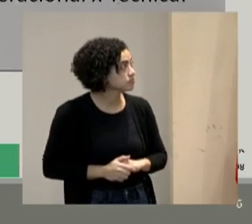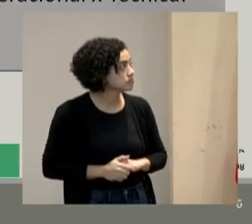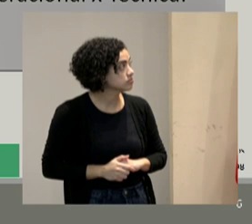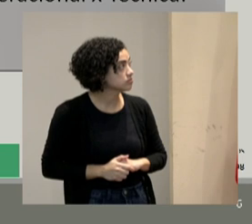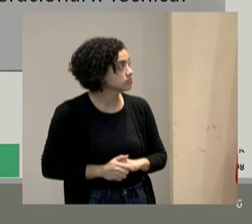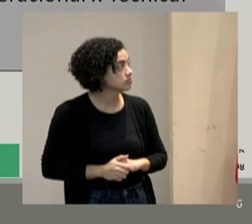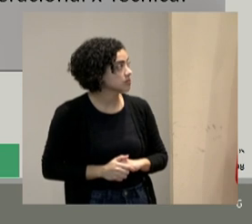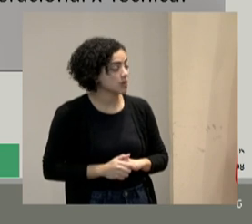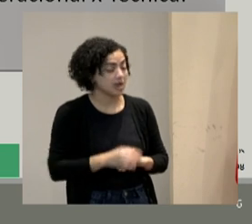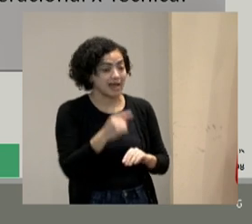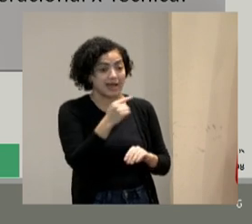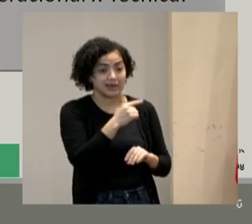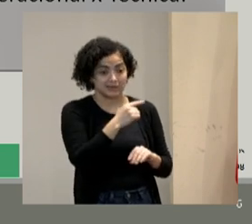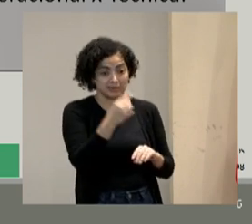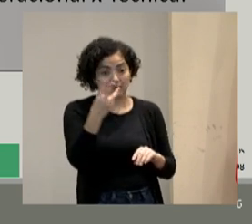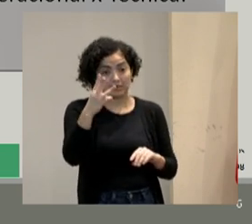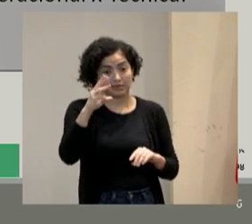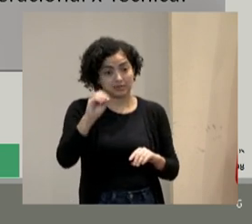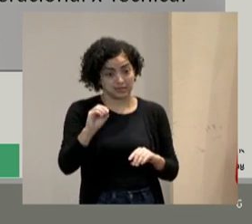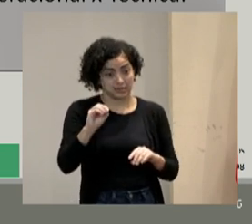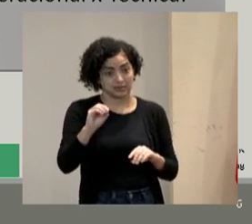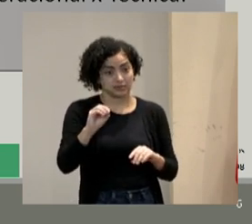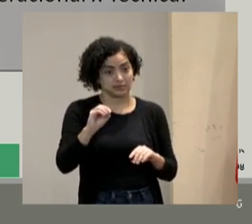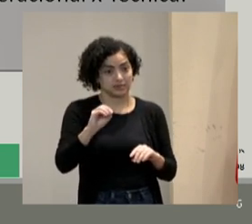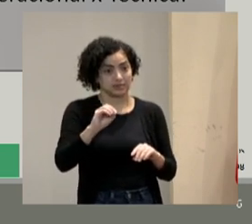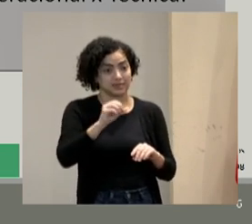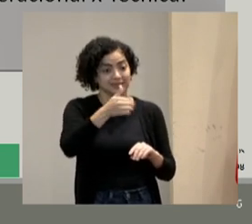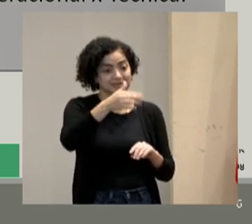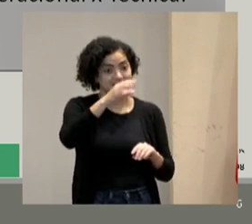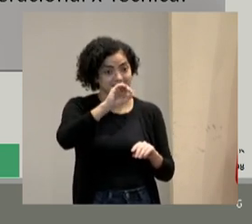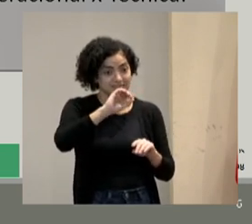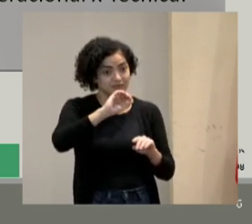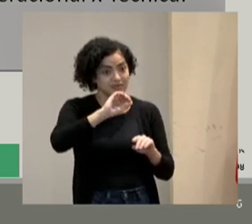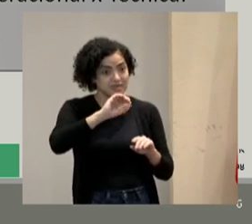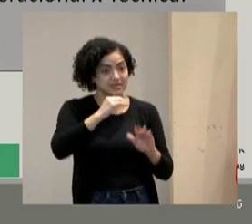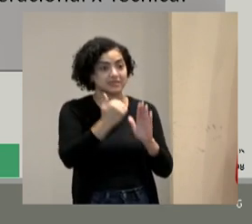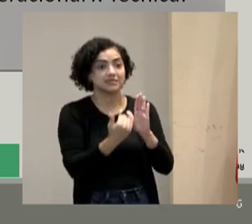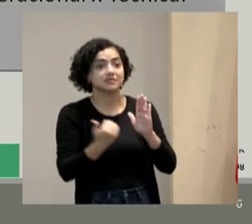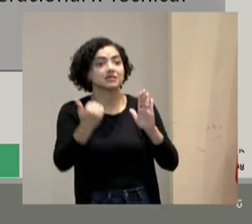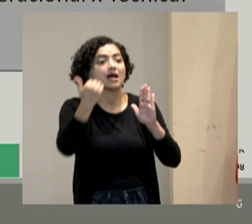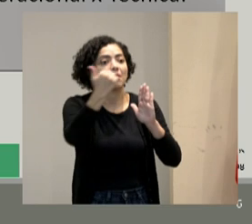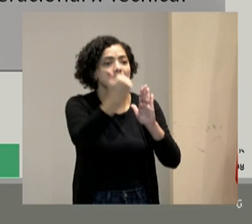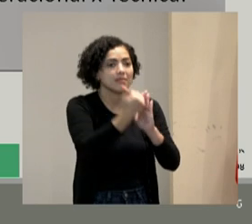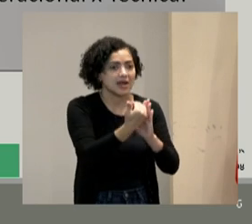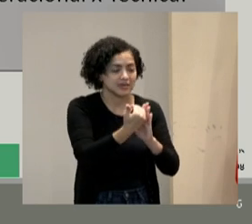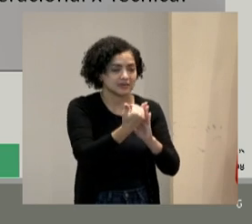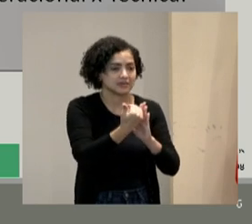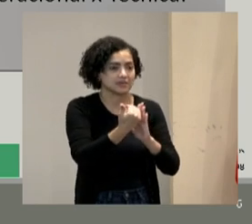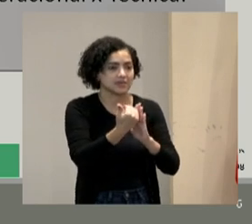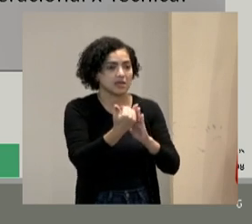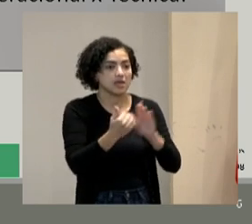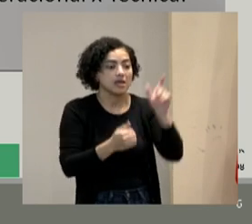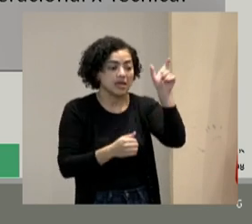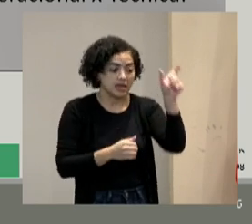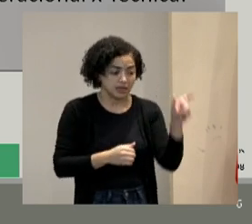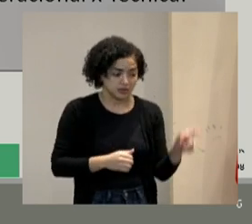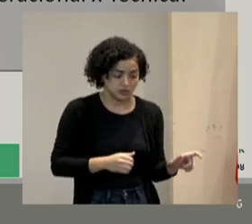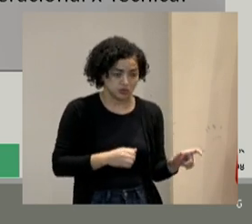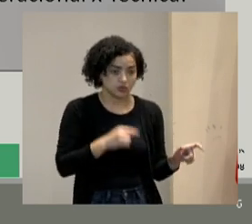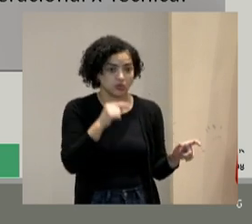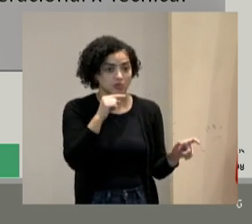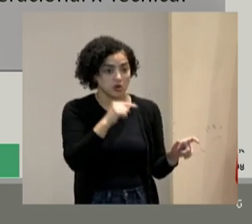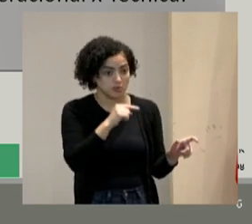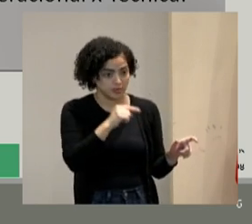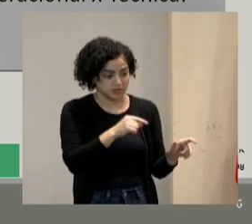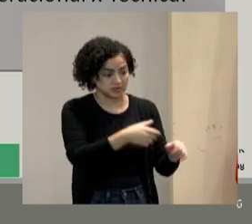Aqui é 30. Ou seja, 10 vezes mais de diferença entre uma pessoa na